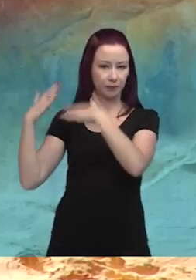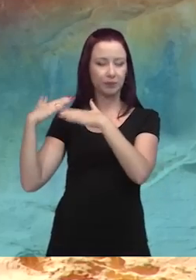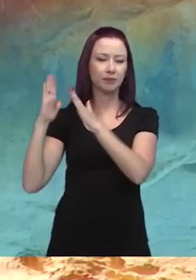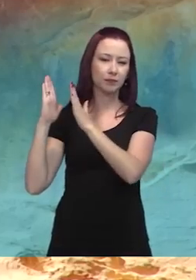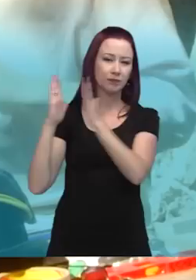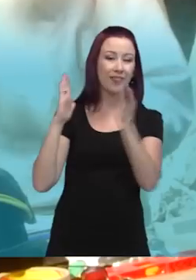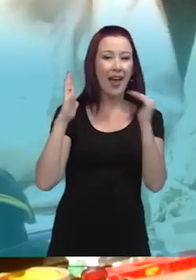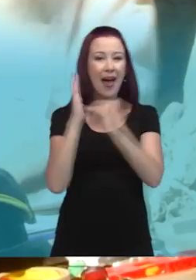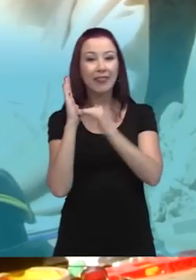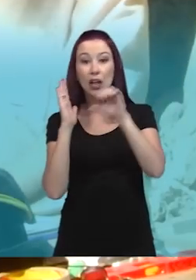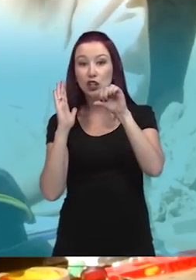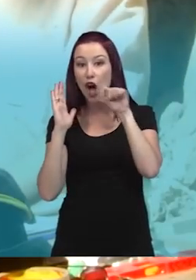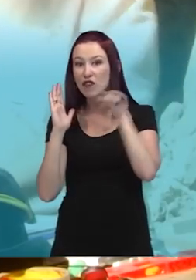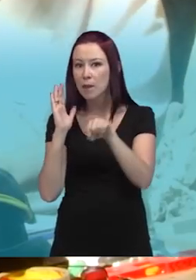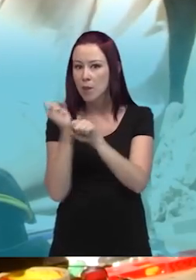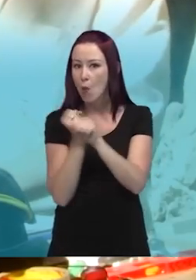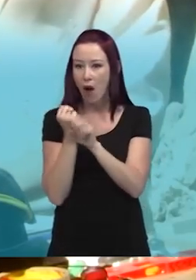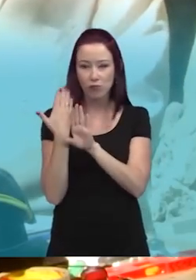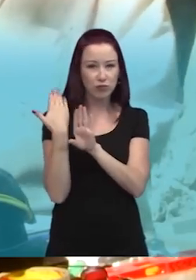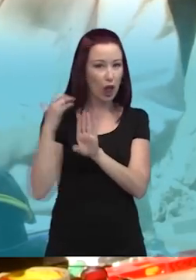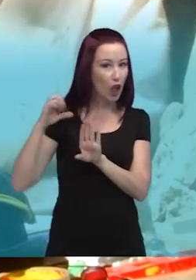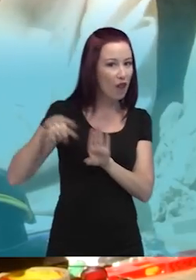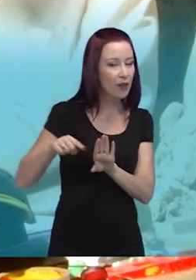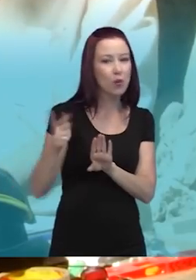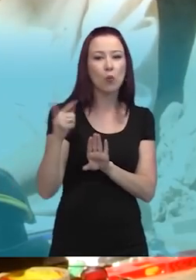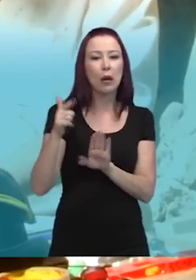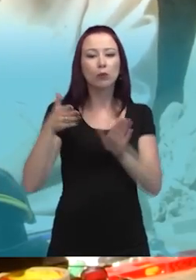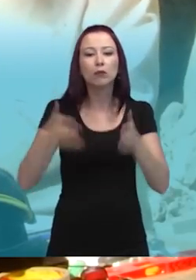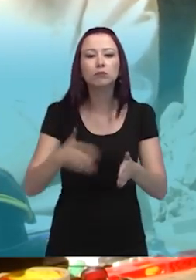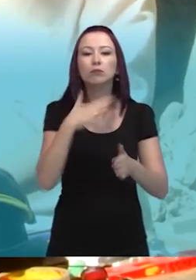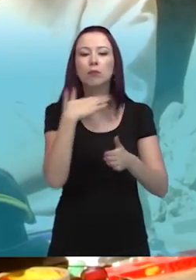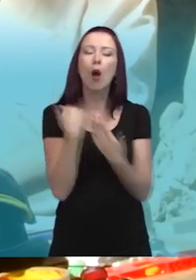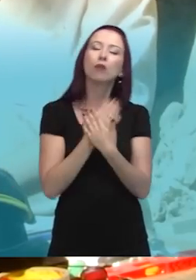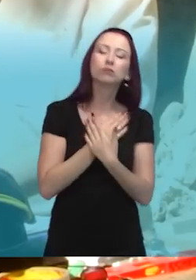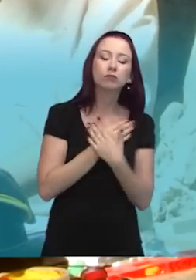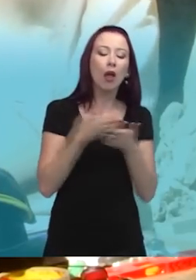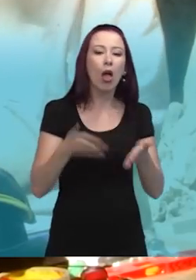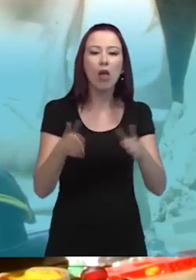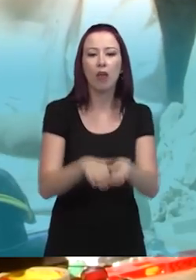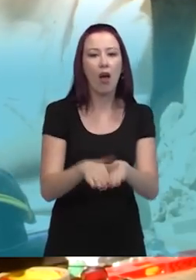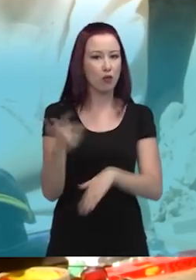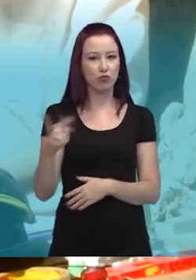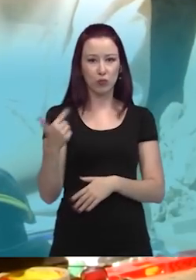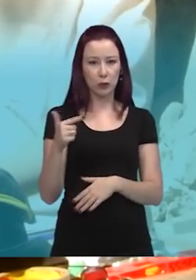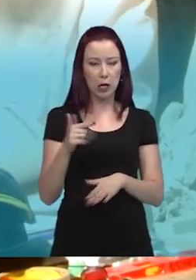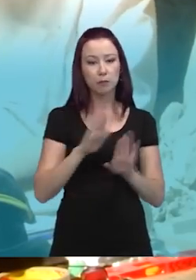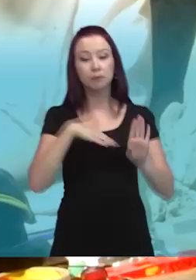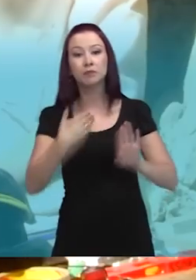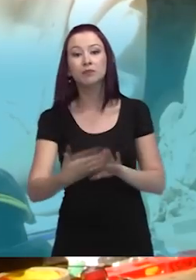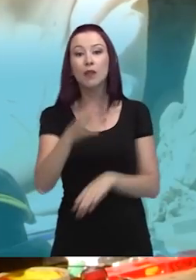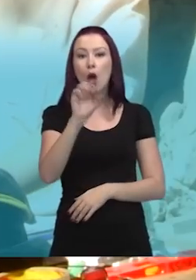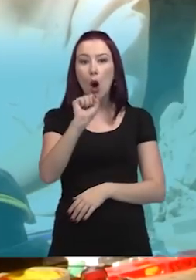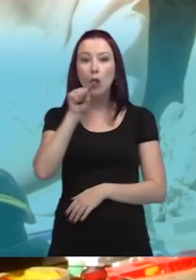anos, você não tem enterramentos. A partir de 9 mil anos, você começa a ter os mortos enterrados. Há 8 mil anos, você tem uma